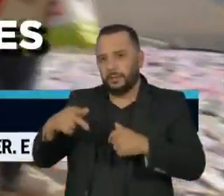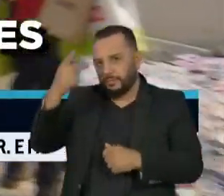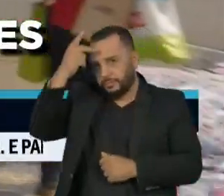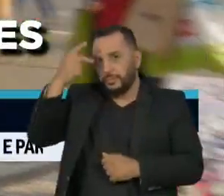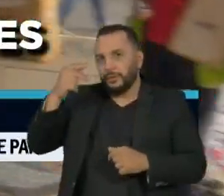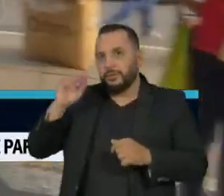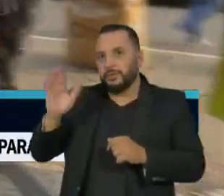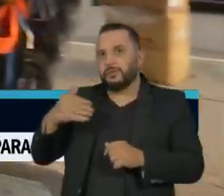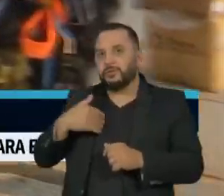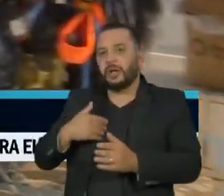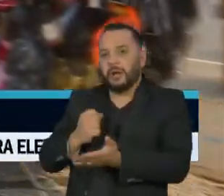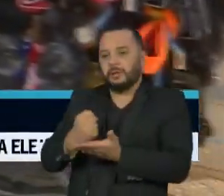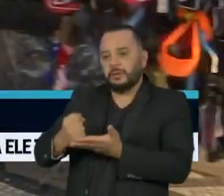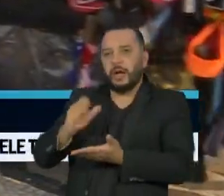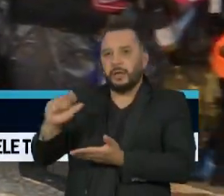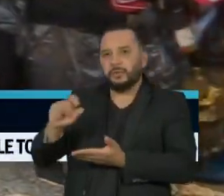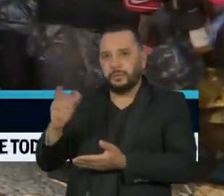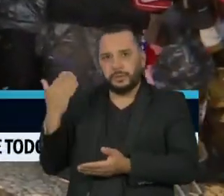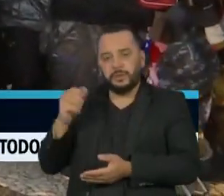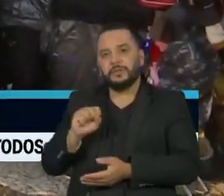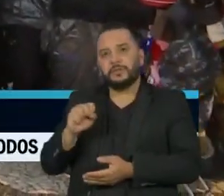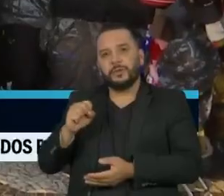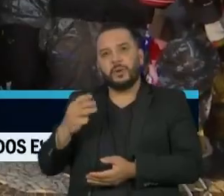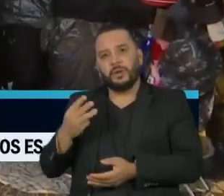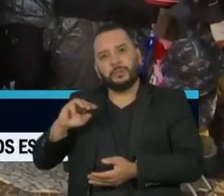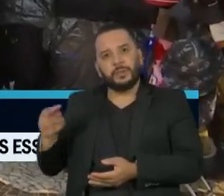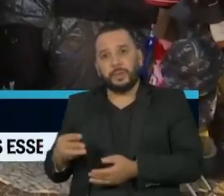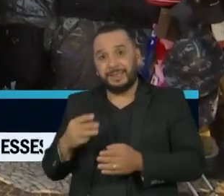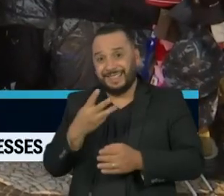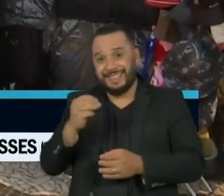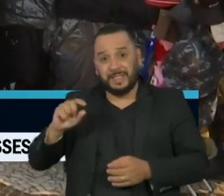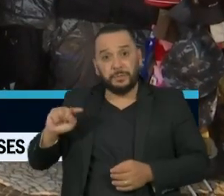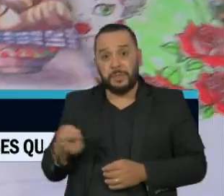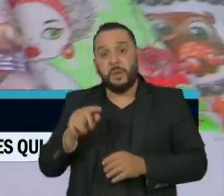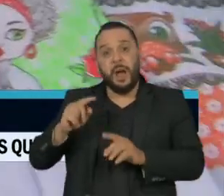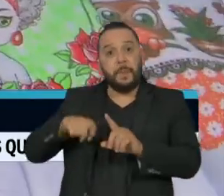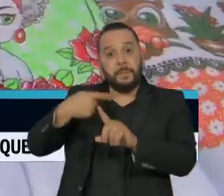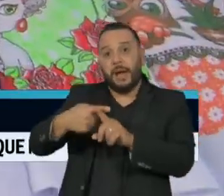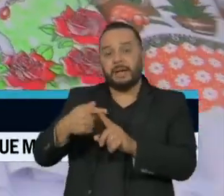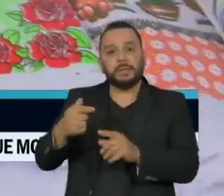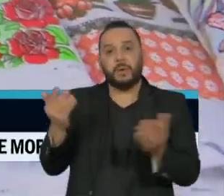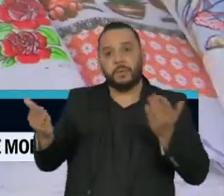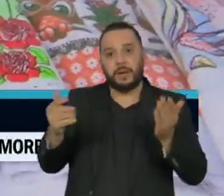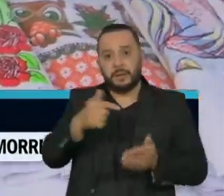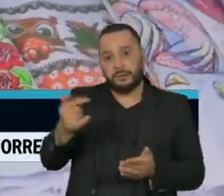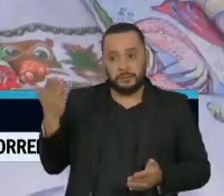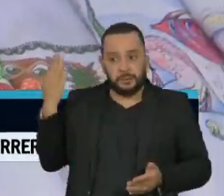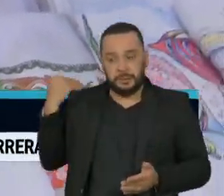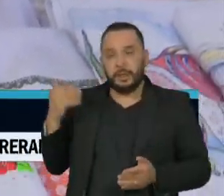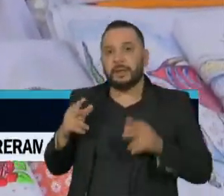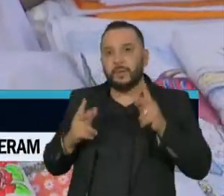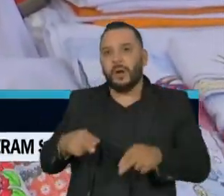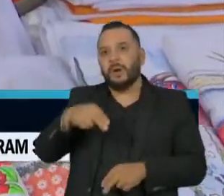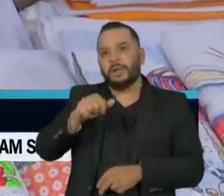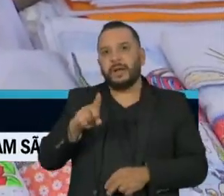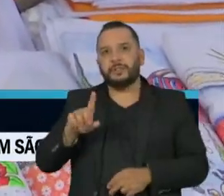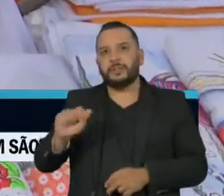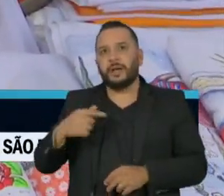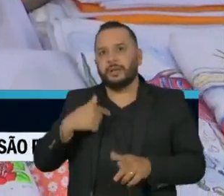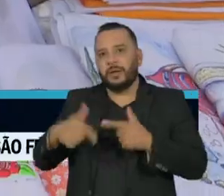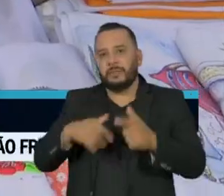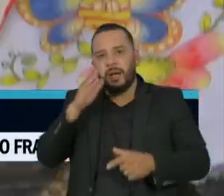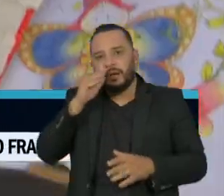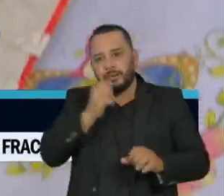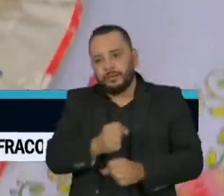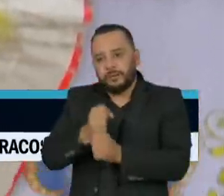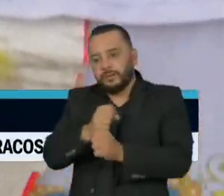28 milhões, aproximadamente 300 mil a mais do que na semana anterior. É o caso da dona Nádia. Ela é empregada doméstica e